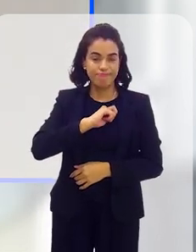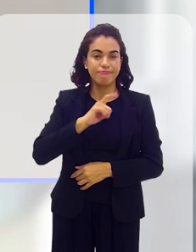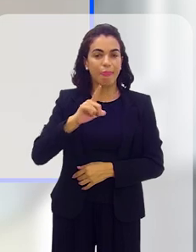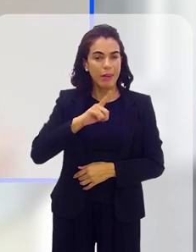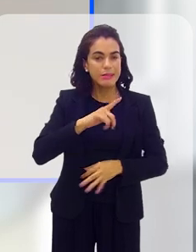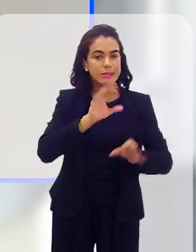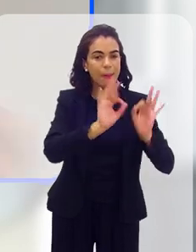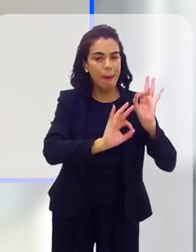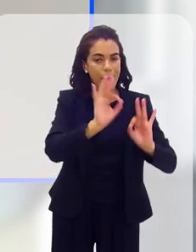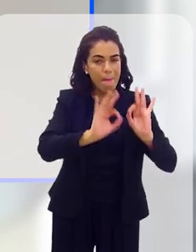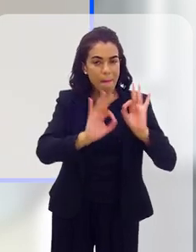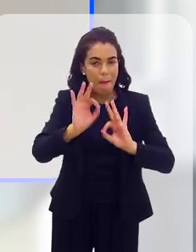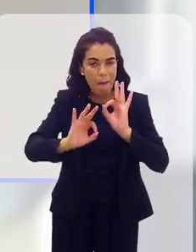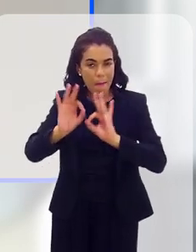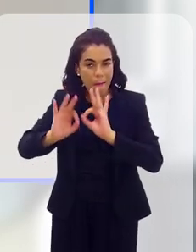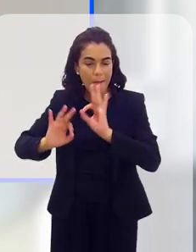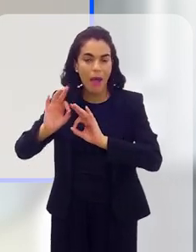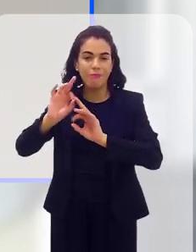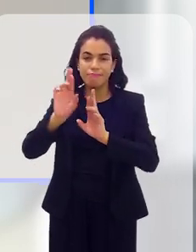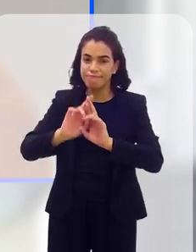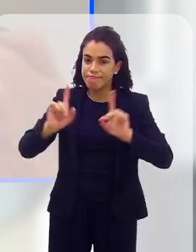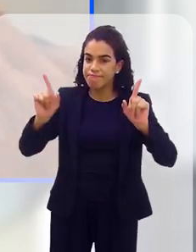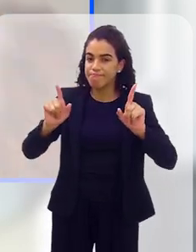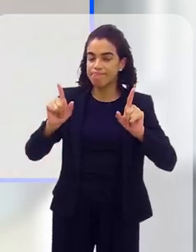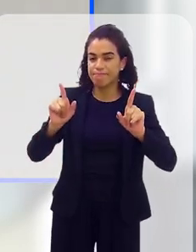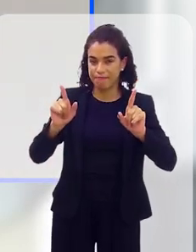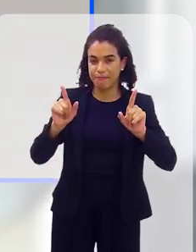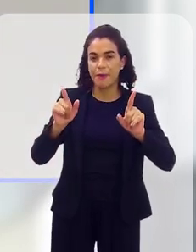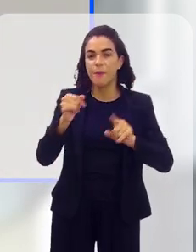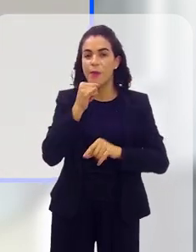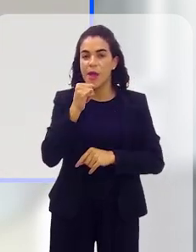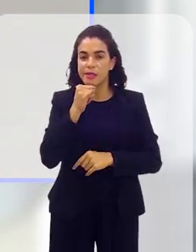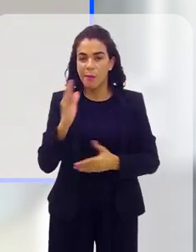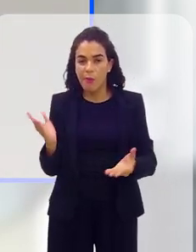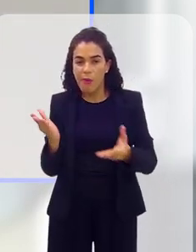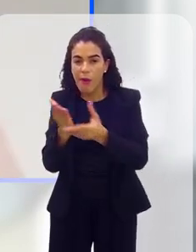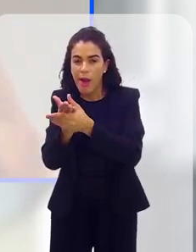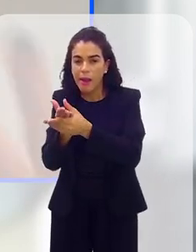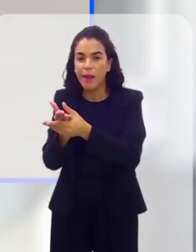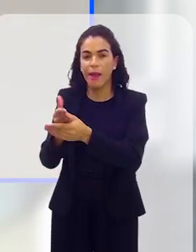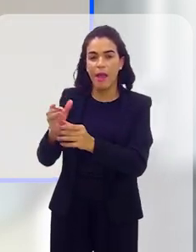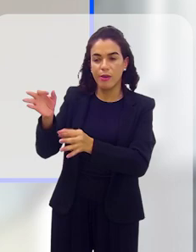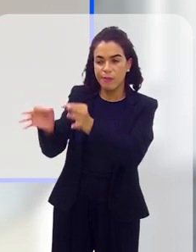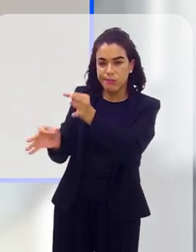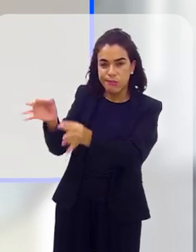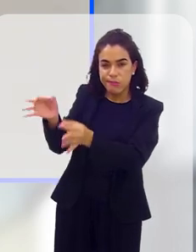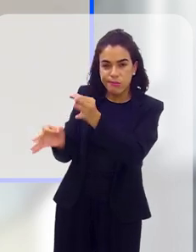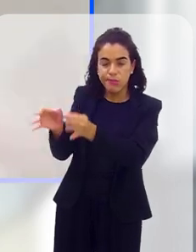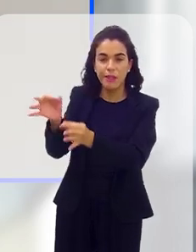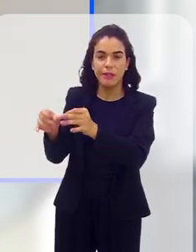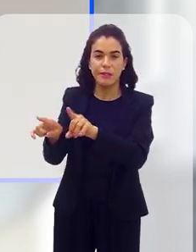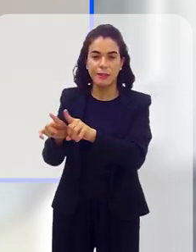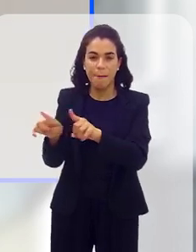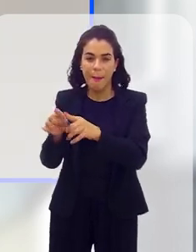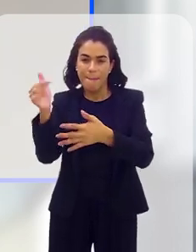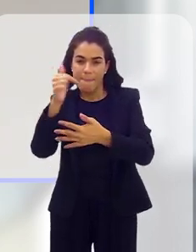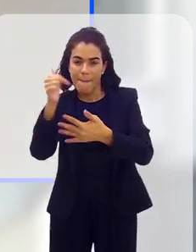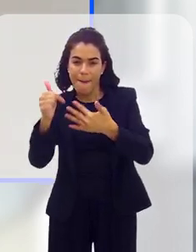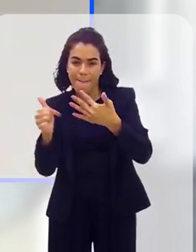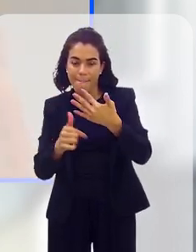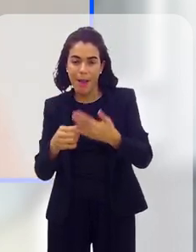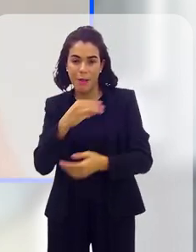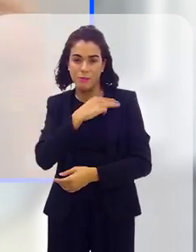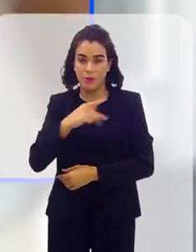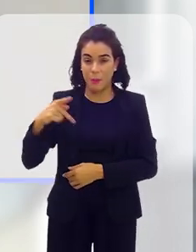demanda outros preparativos para que ela possa acontecer. Um inquérito civil mais apurado, uma sinergia de